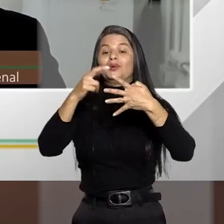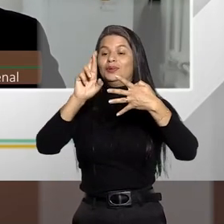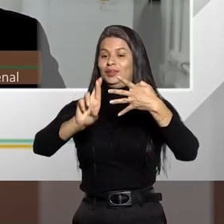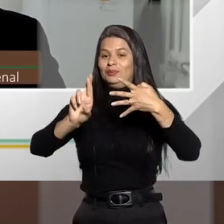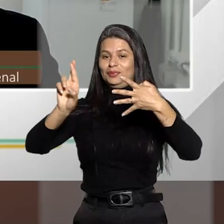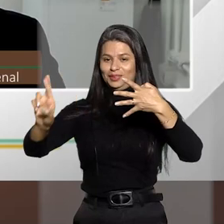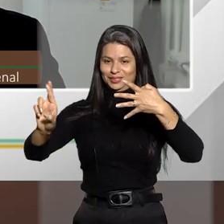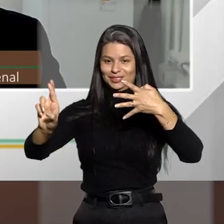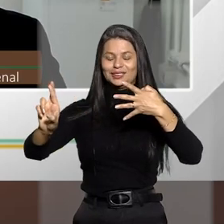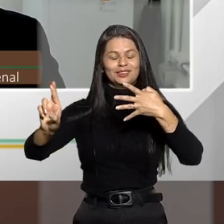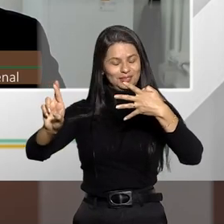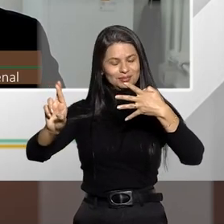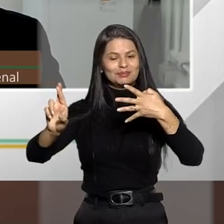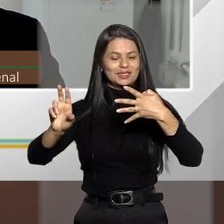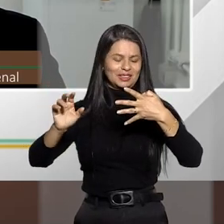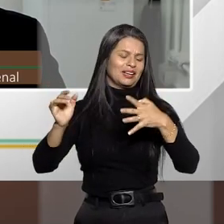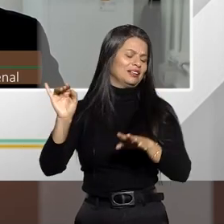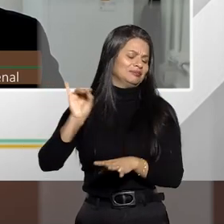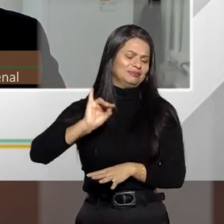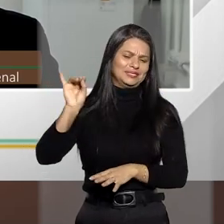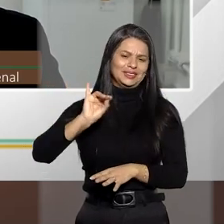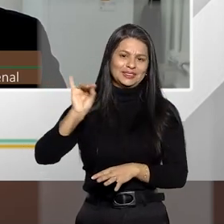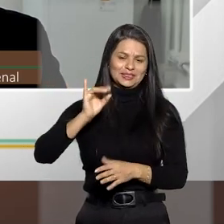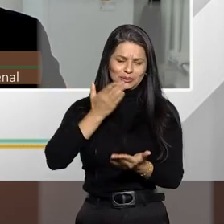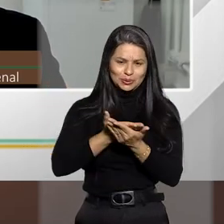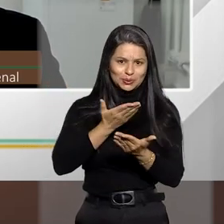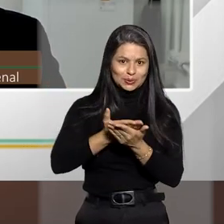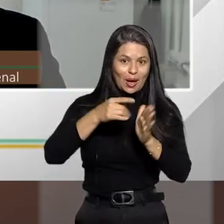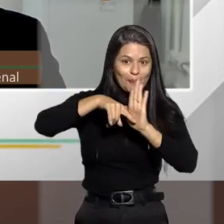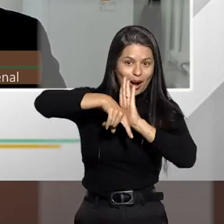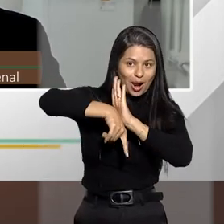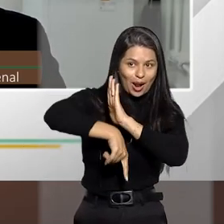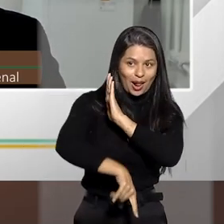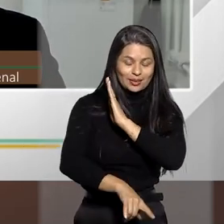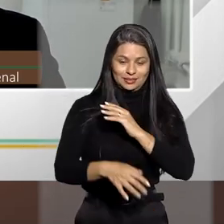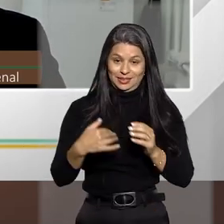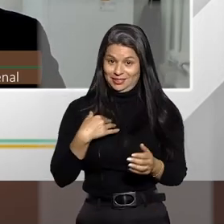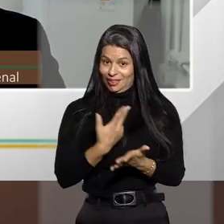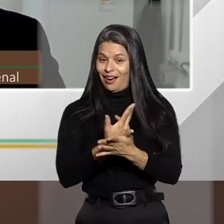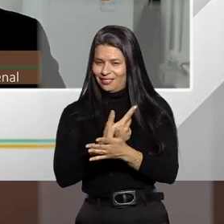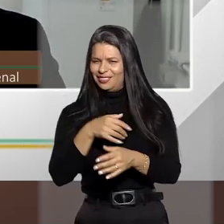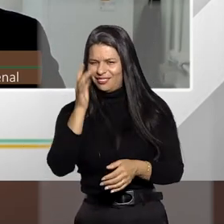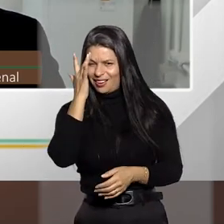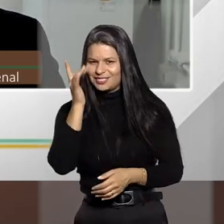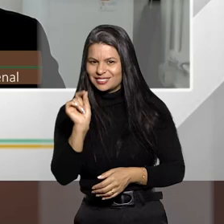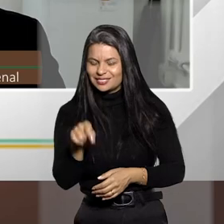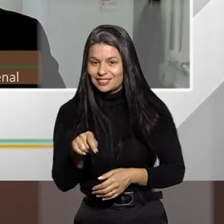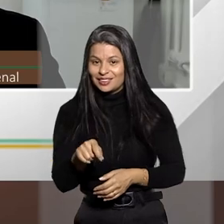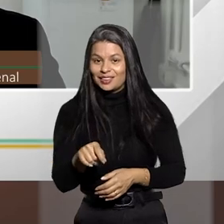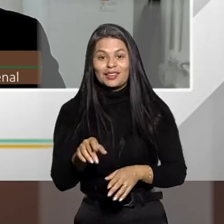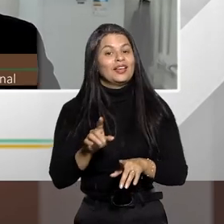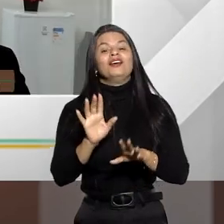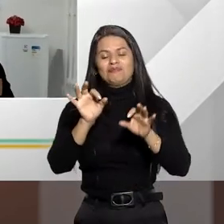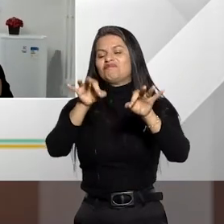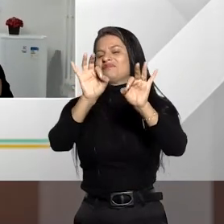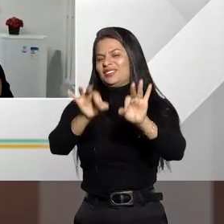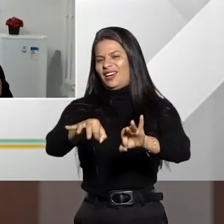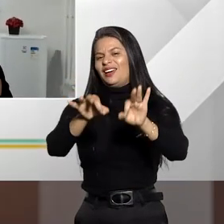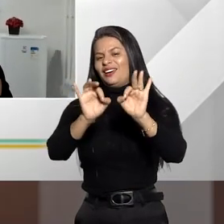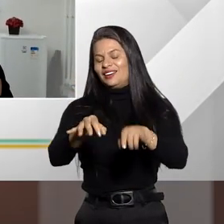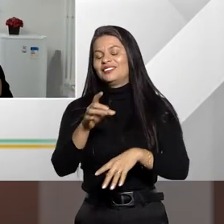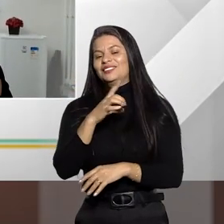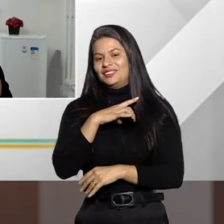uma tese bem interessante de se estudar e se aprofundar. Estou equivocado, professora? Eu acho que é isso, né? Não, é isso mesmo.